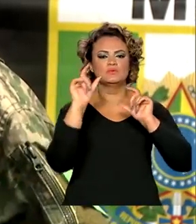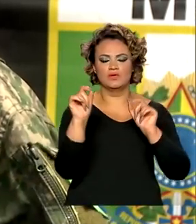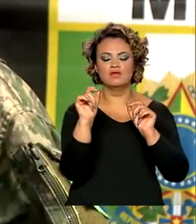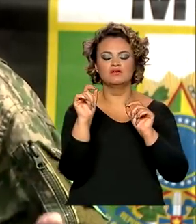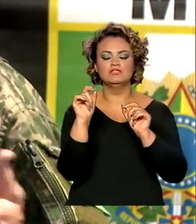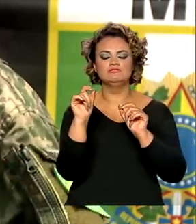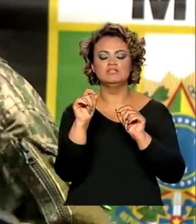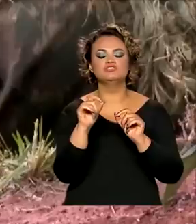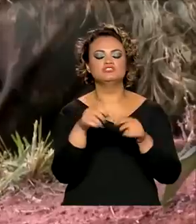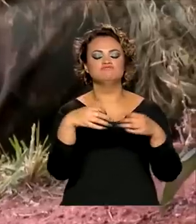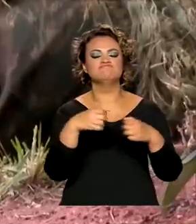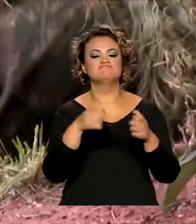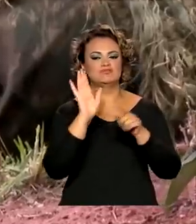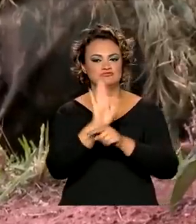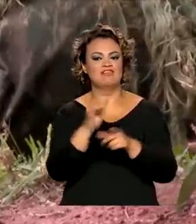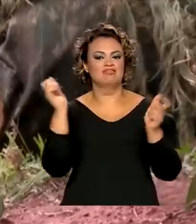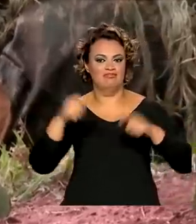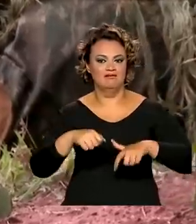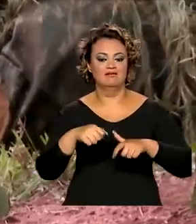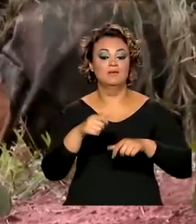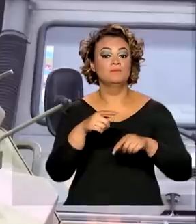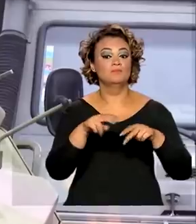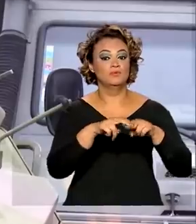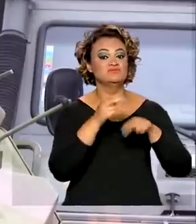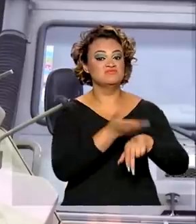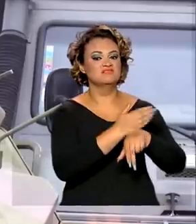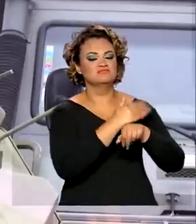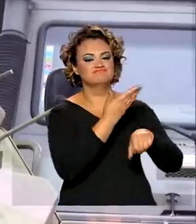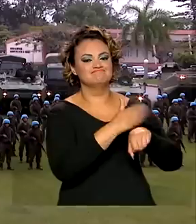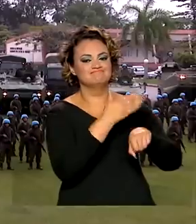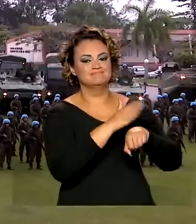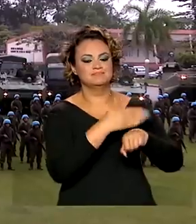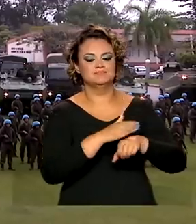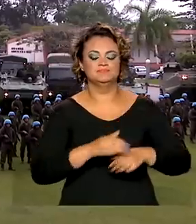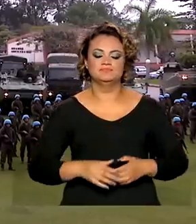prontos para isso. E é assim que nós fazemos todo o nosso treinamento.